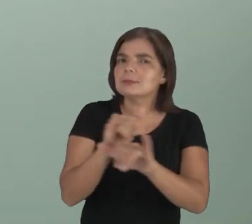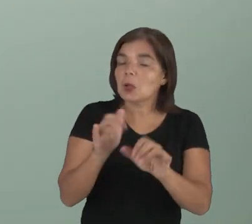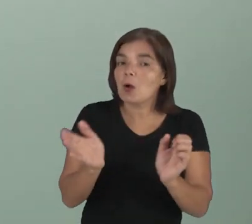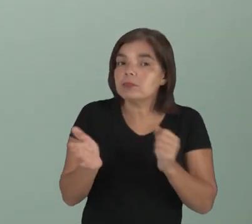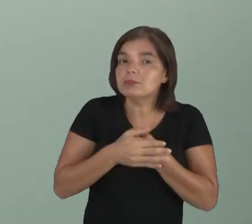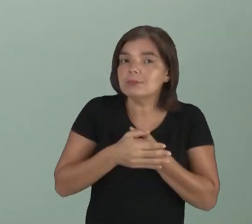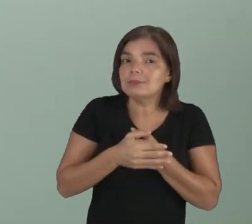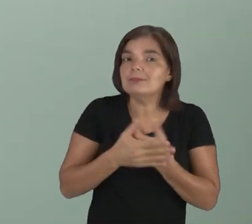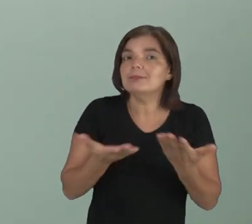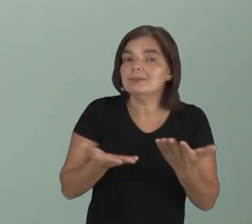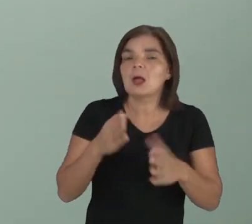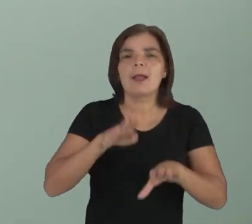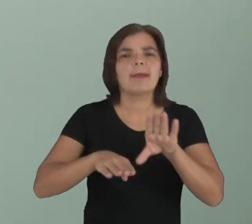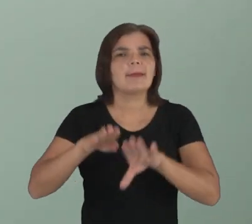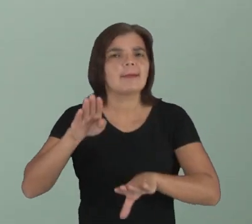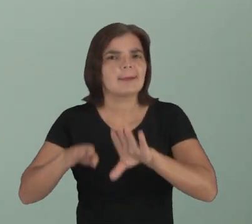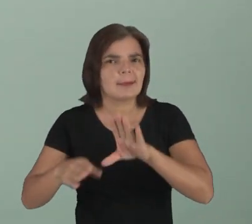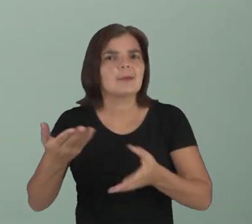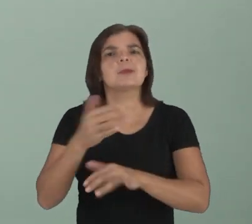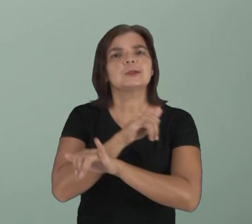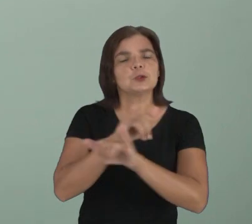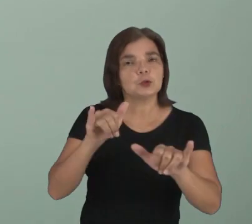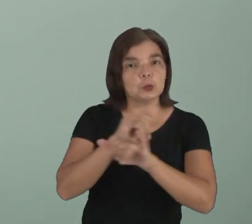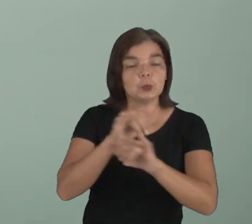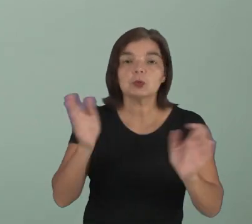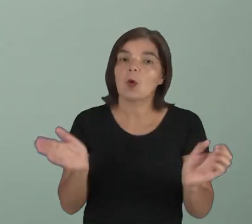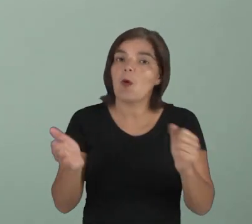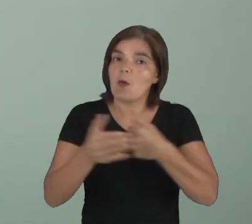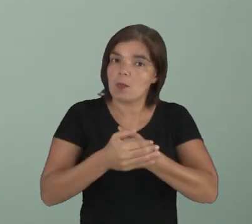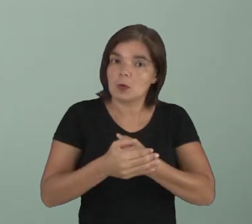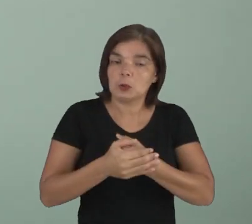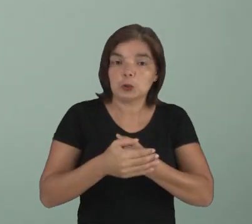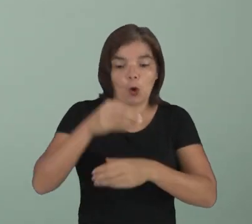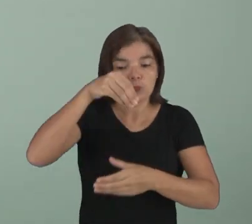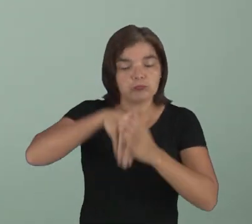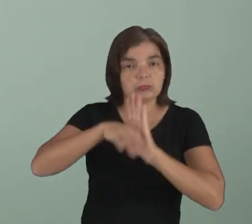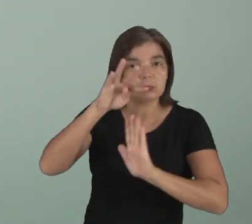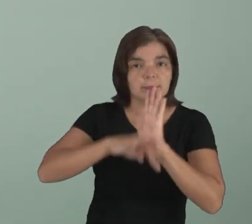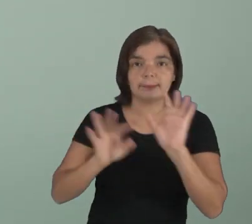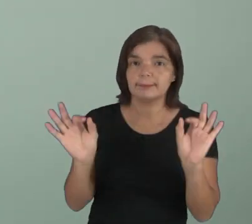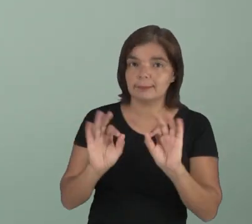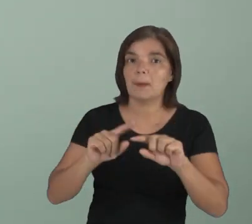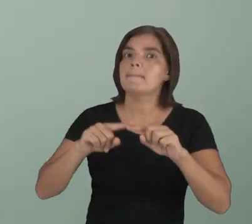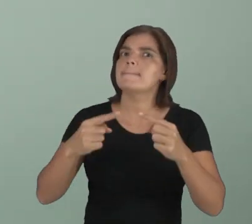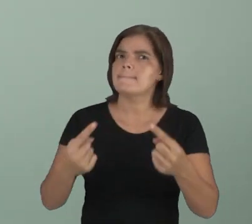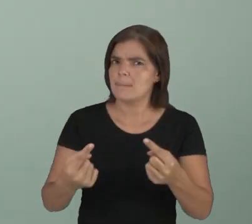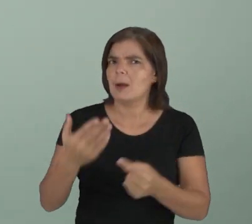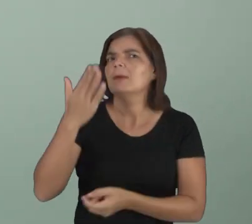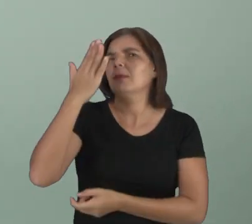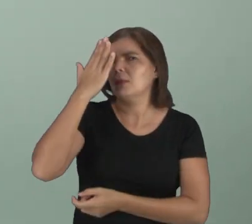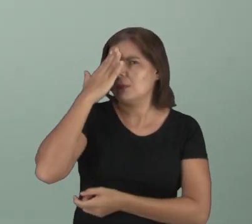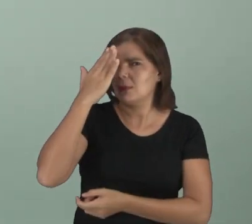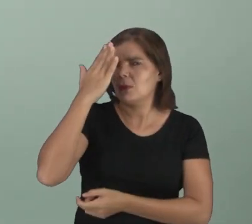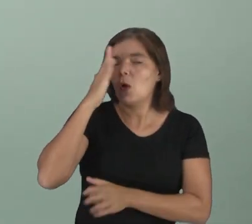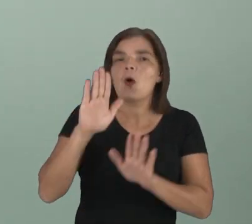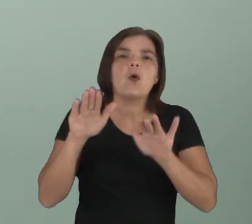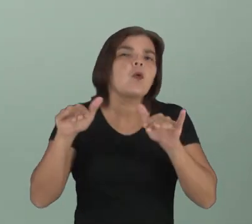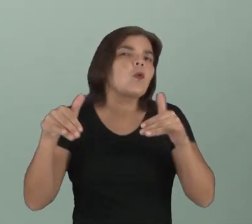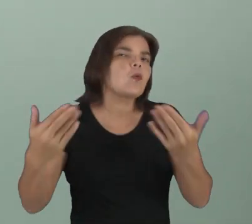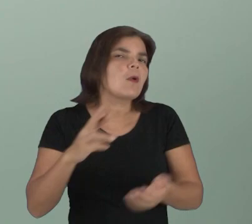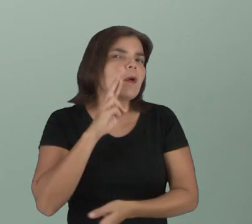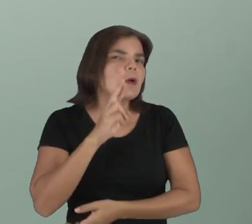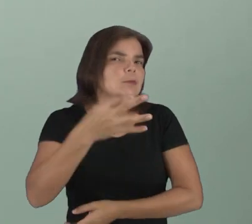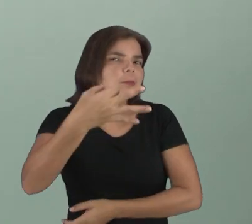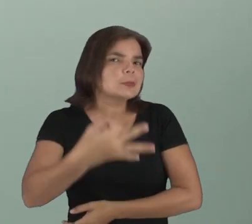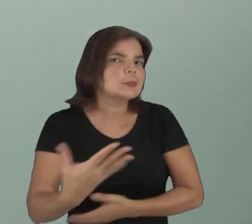implícita aí. De acordo com essas informações implícitas que não estão no texto, mas estão subentendidas. Qual é a nossa